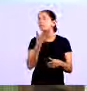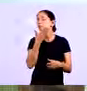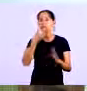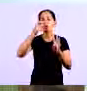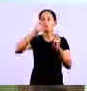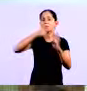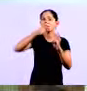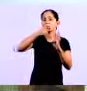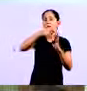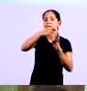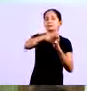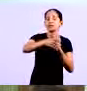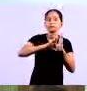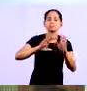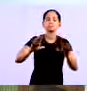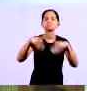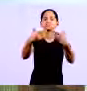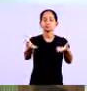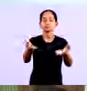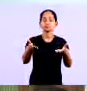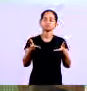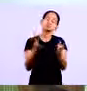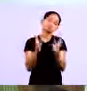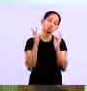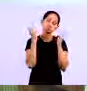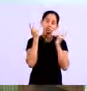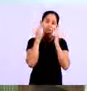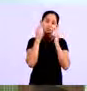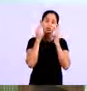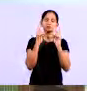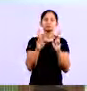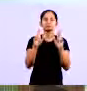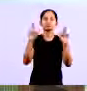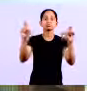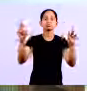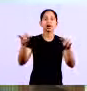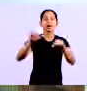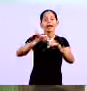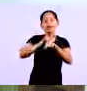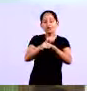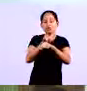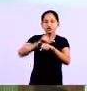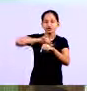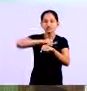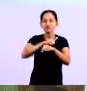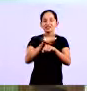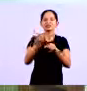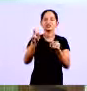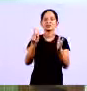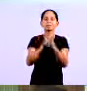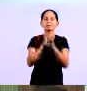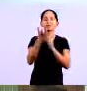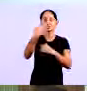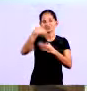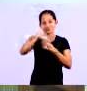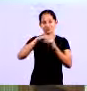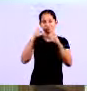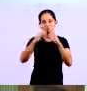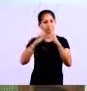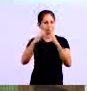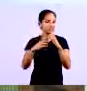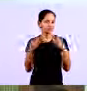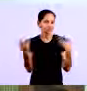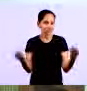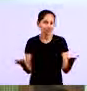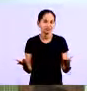zo para vender dá um prazo maior para você pagar a entrada são várias as condições isso aí são estratégias comerciais que cada empresa vai adotar o importante é que